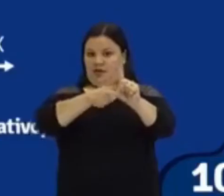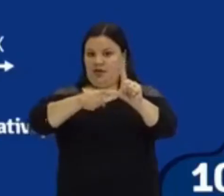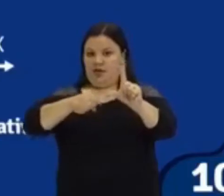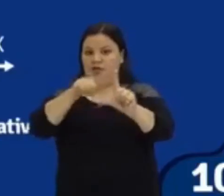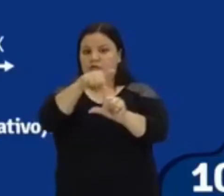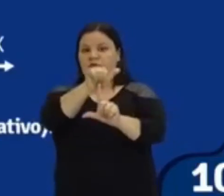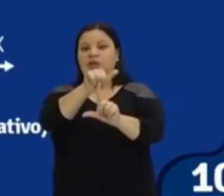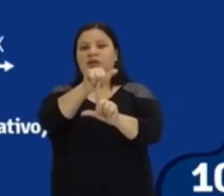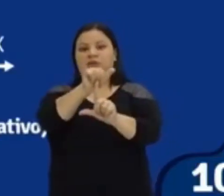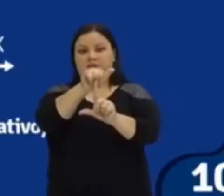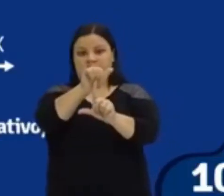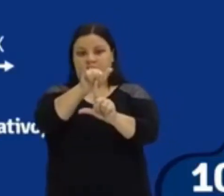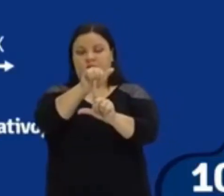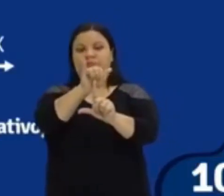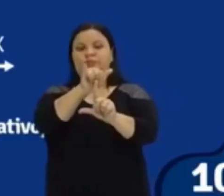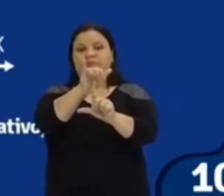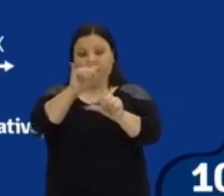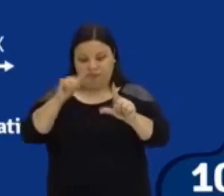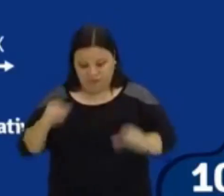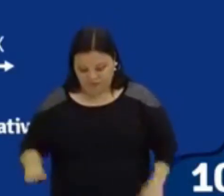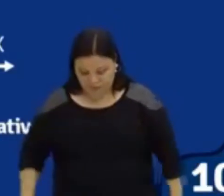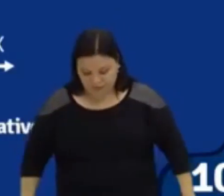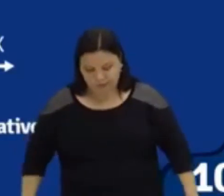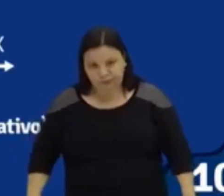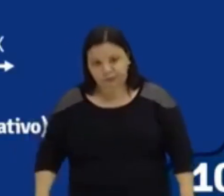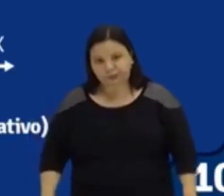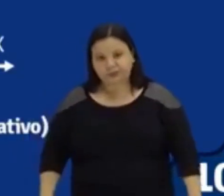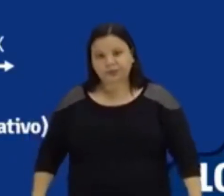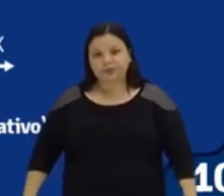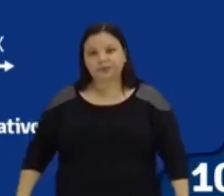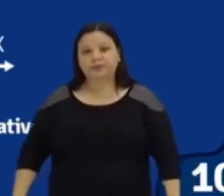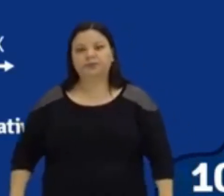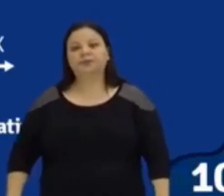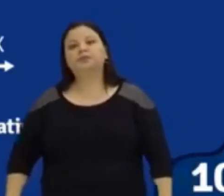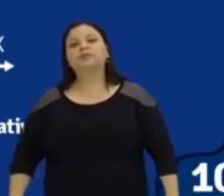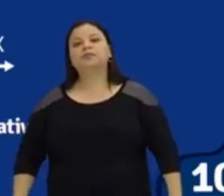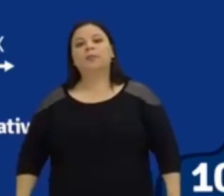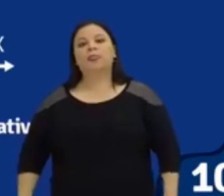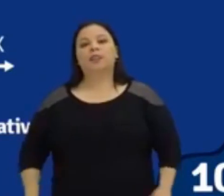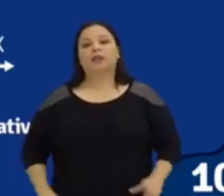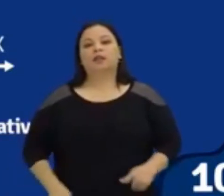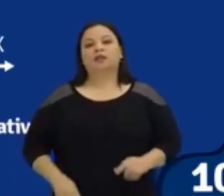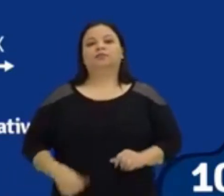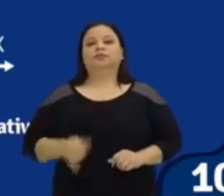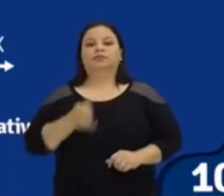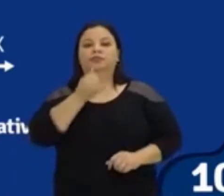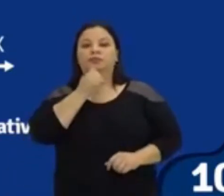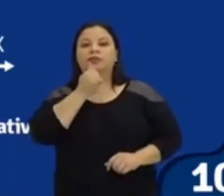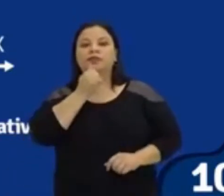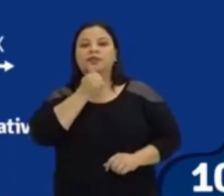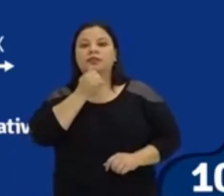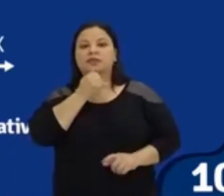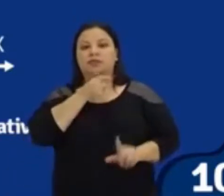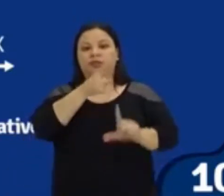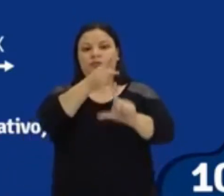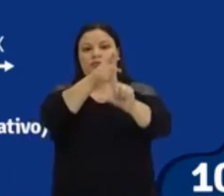Aqui. Tá? Então, a analisa aqui o primeiro gráfico, olha. Então, a gente tem aqui esse ponto no eixo Y,